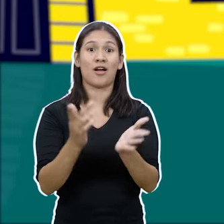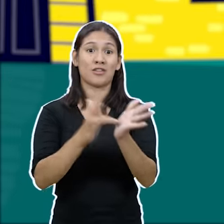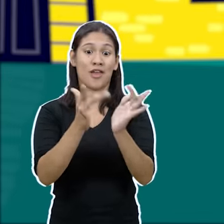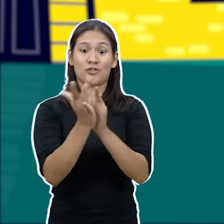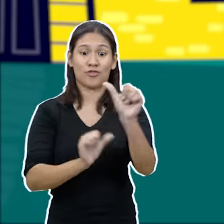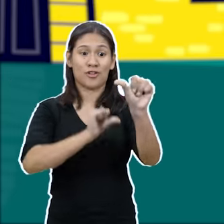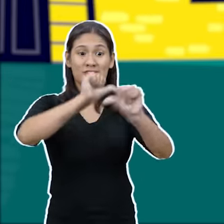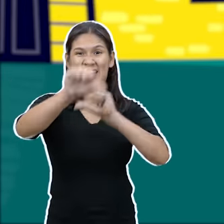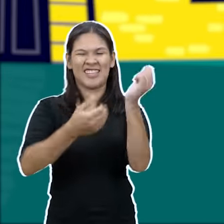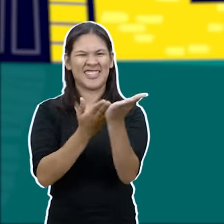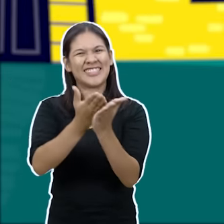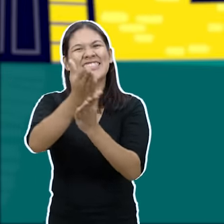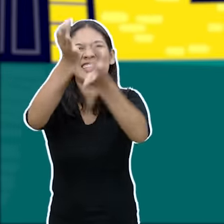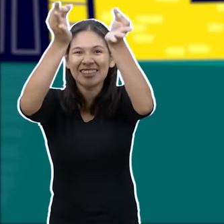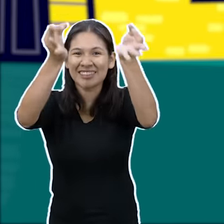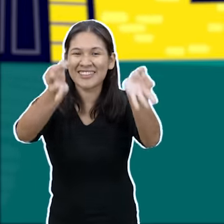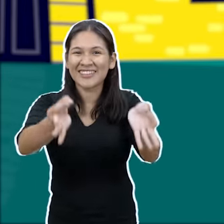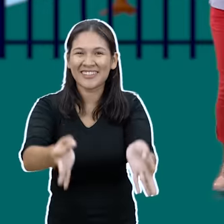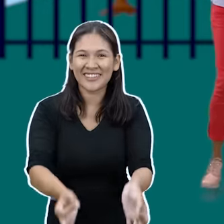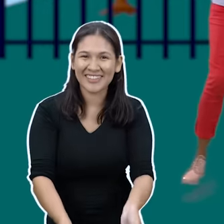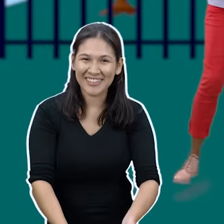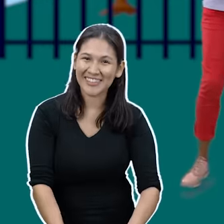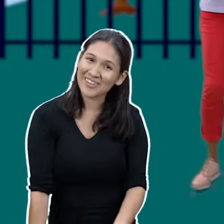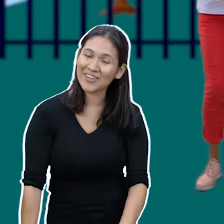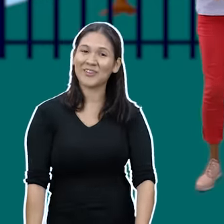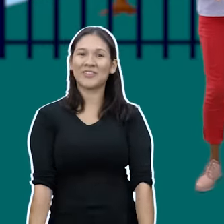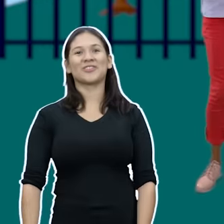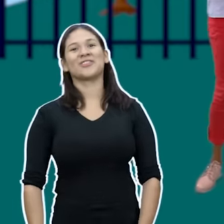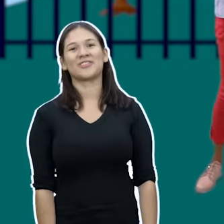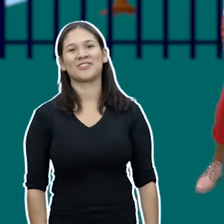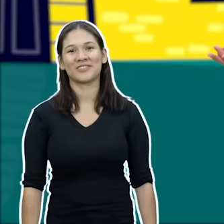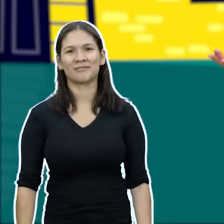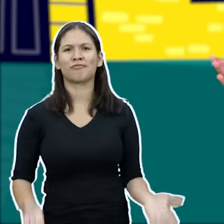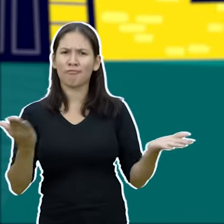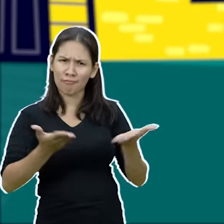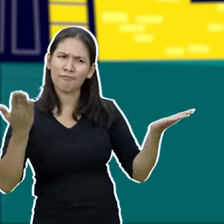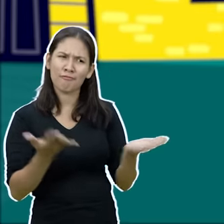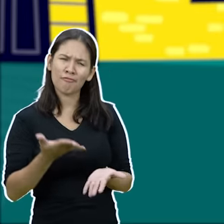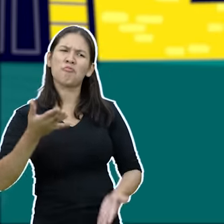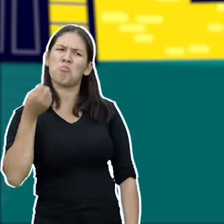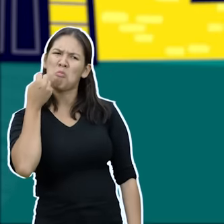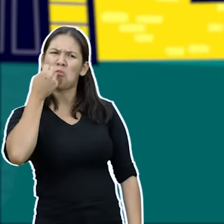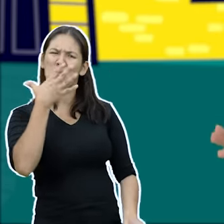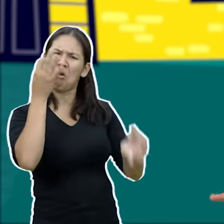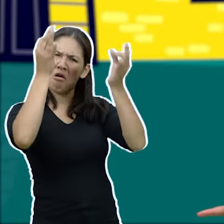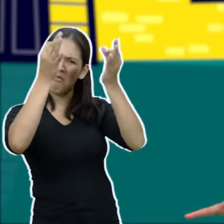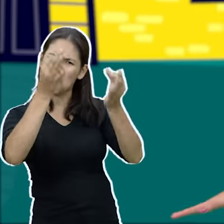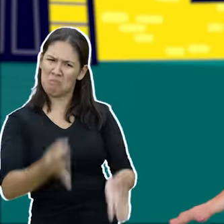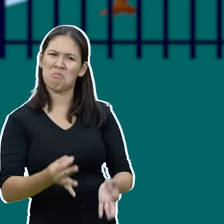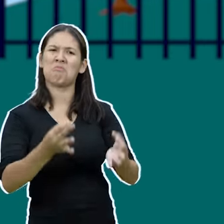Jesus endireitou Agora ficou tudo